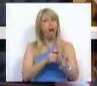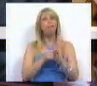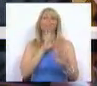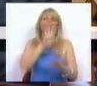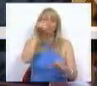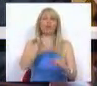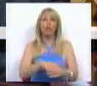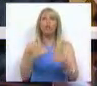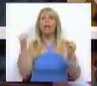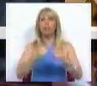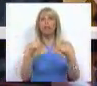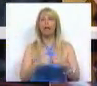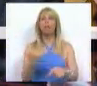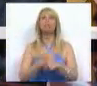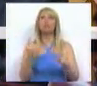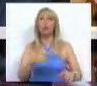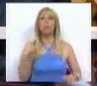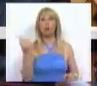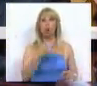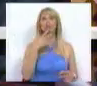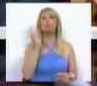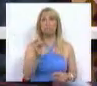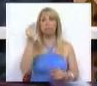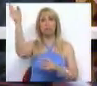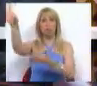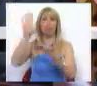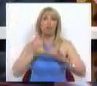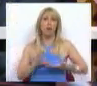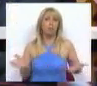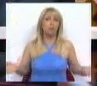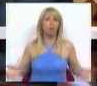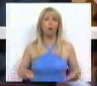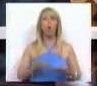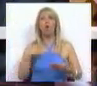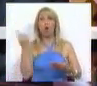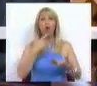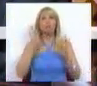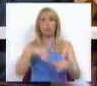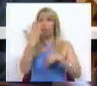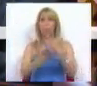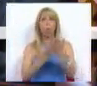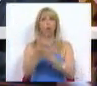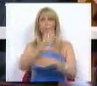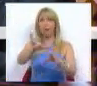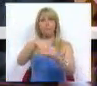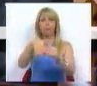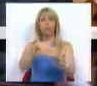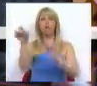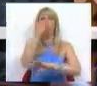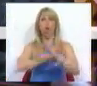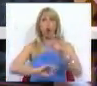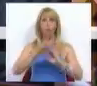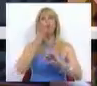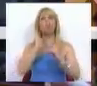Porquê? Porque nós precisamos do financiamento. Porque nós precisamos de continuar na Europa. E porque nós precisamos de continuar no Euro.